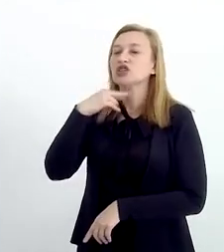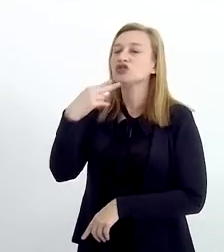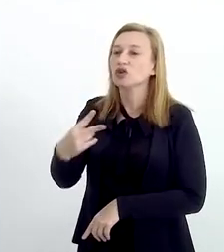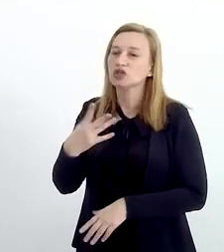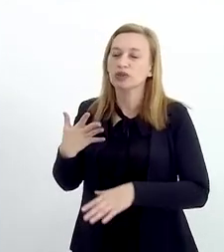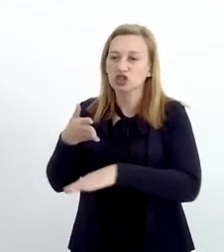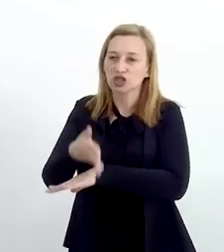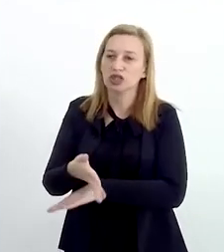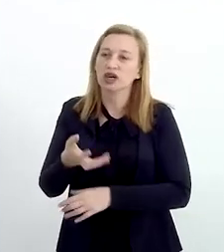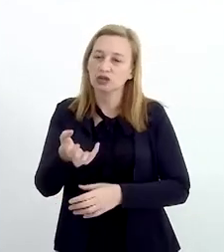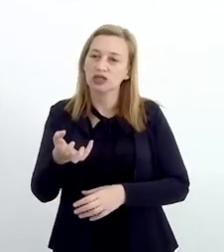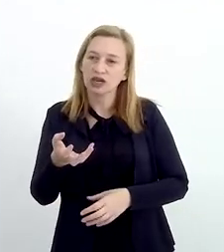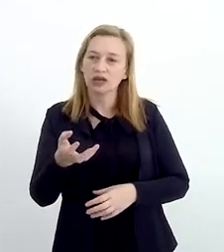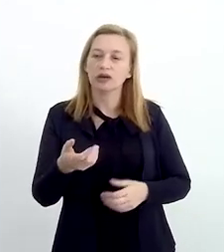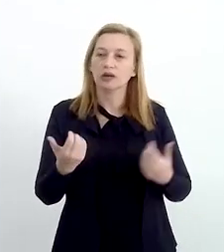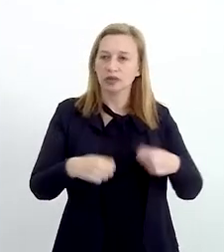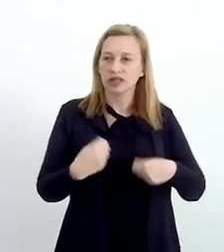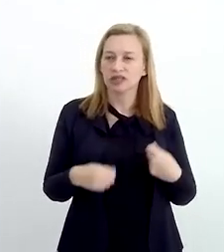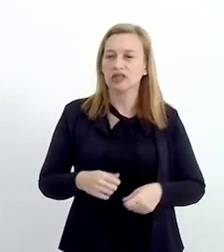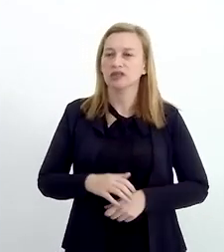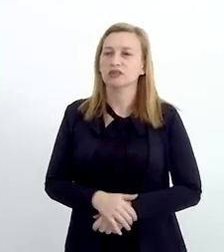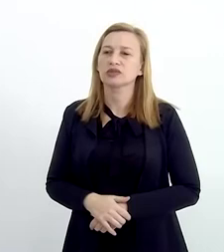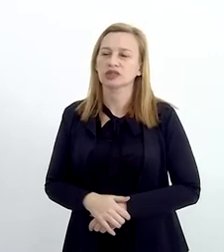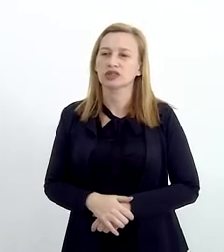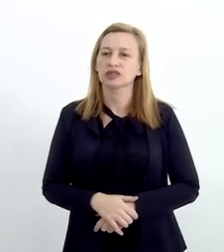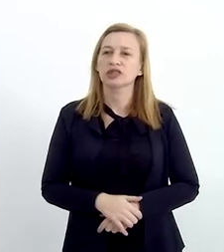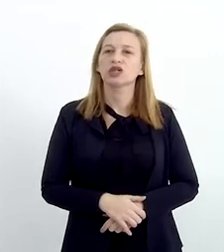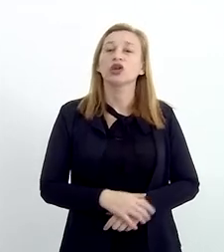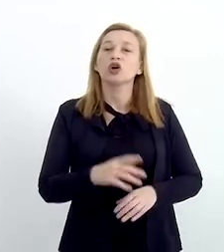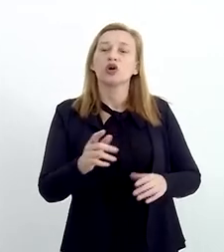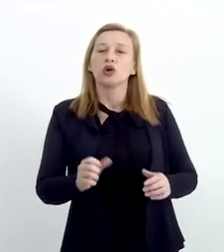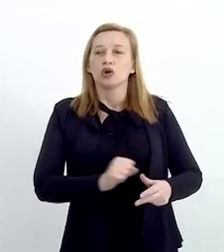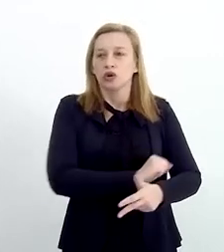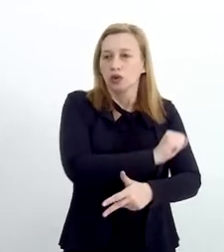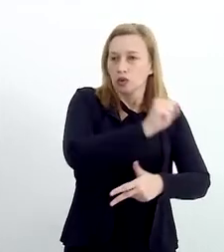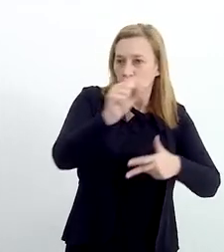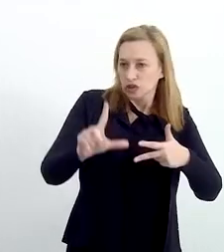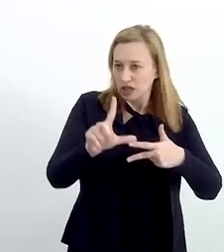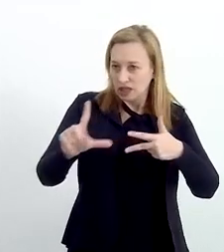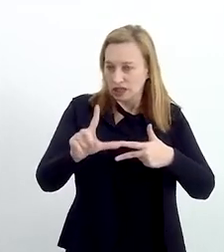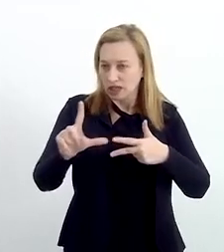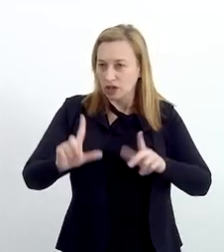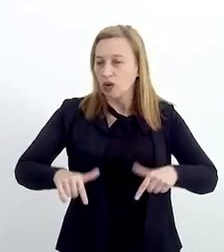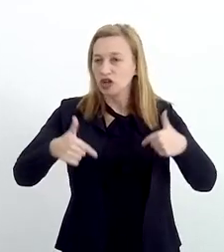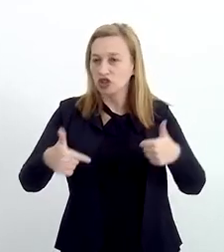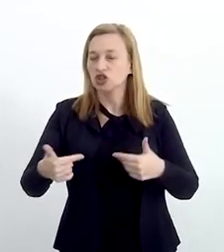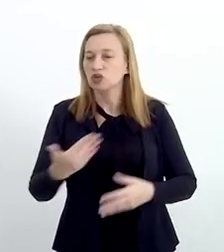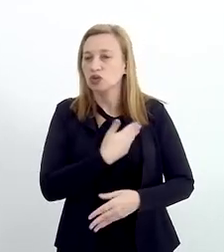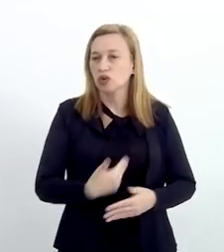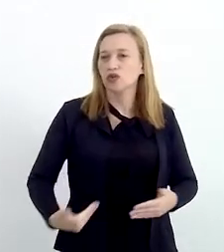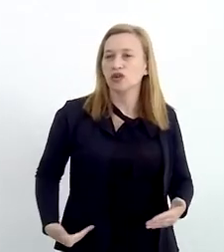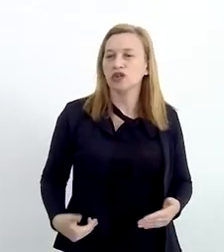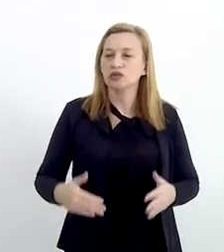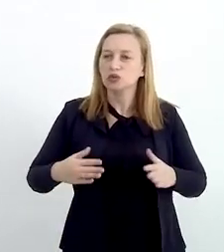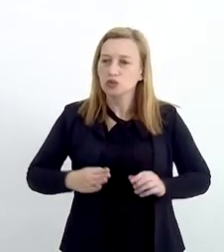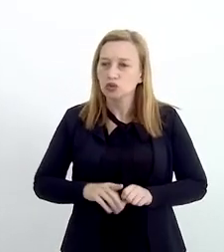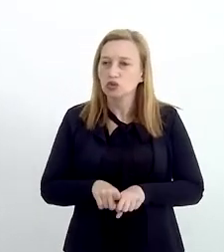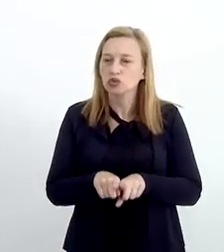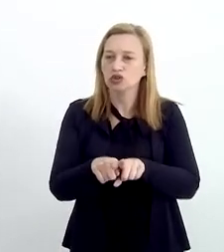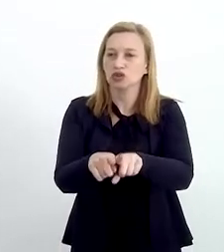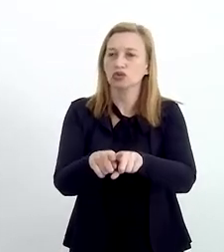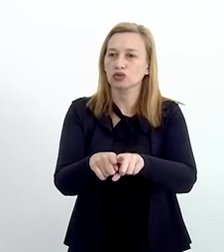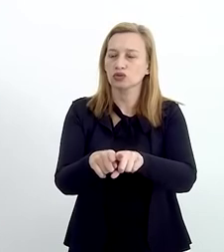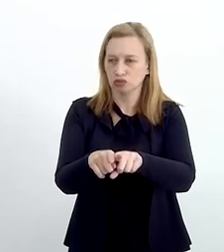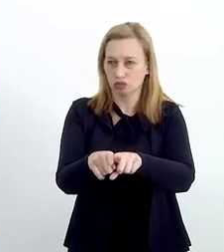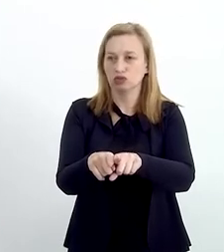ter mais voz para conseguir chegar aonde nós precisamos. Então, o poder legislativo e as ações de